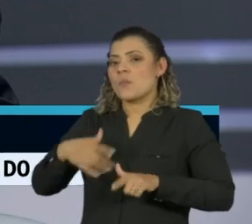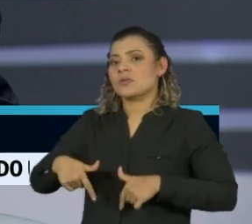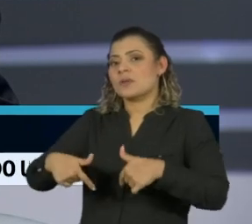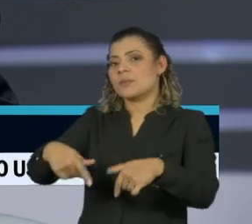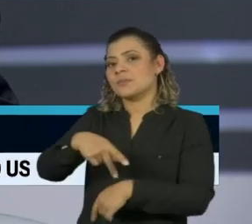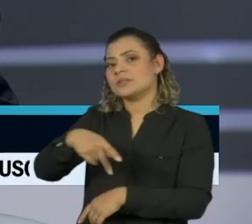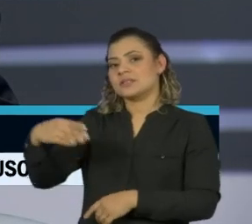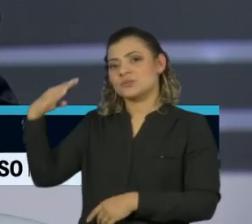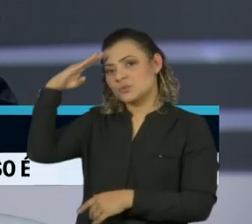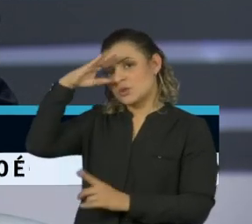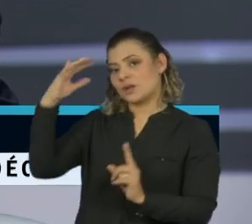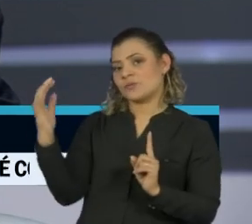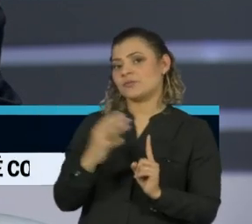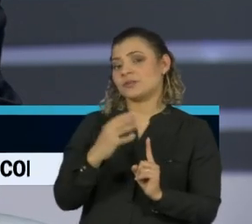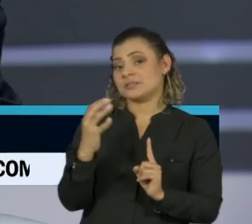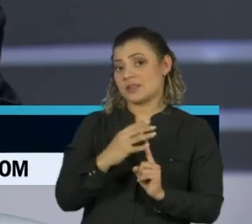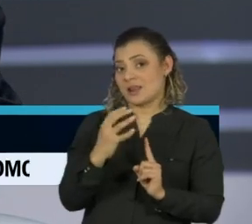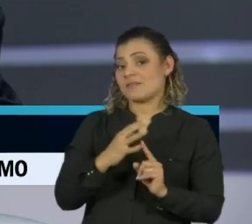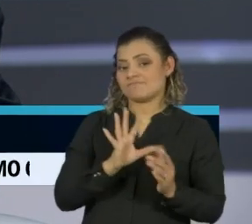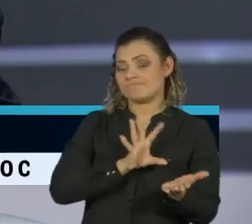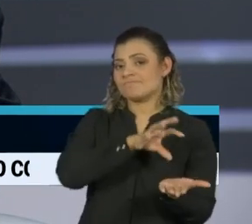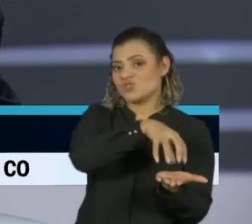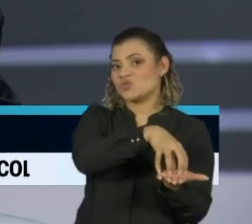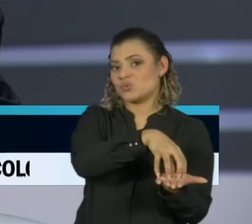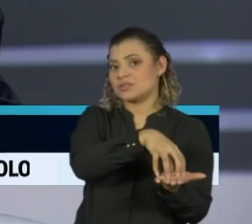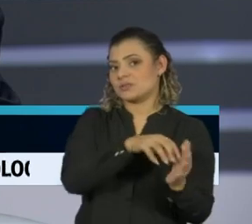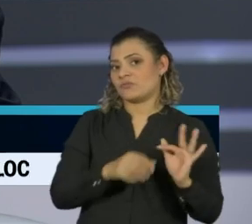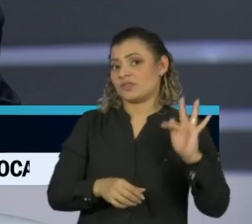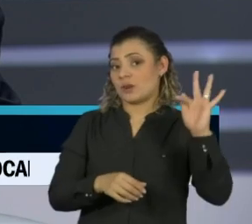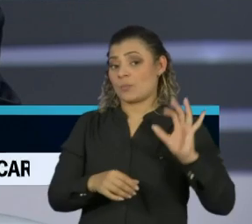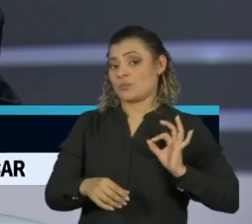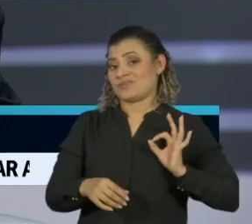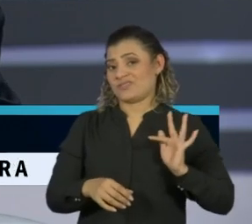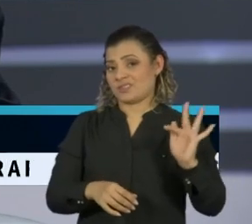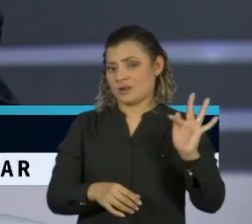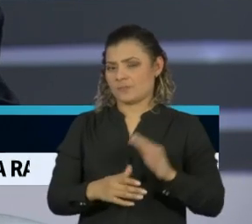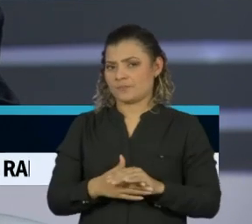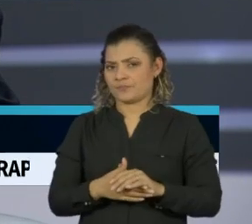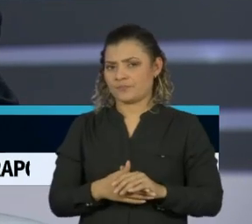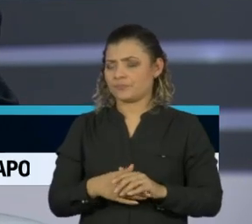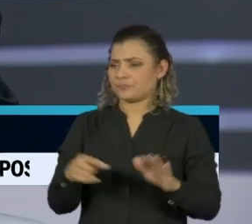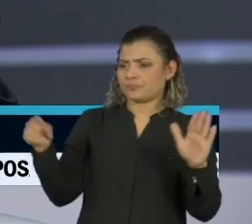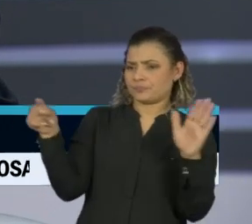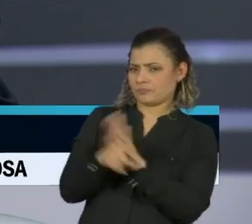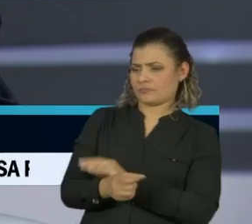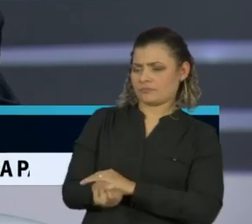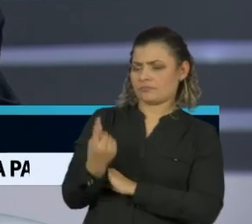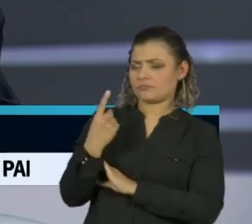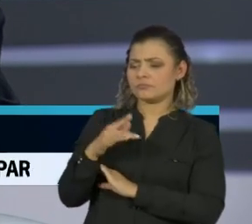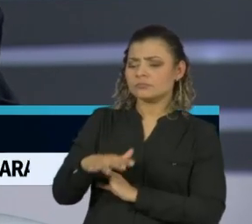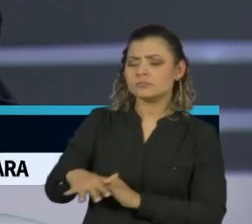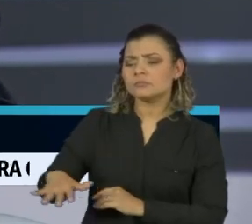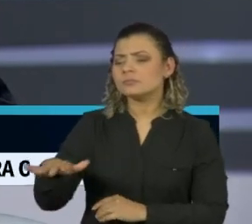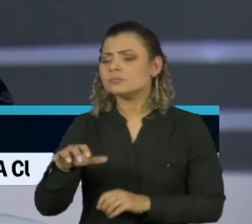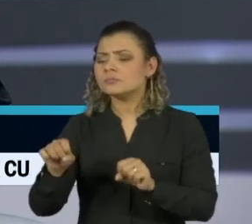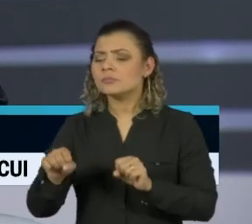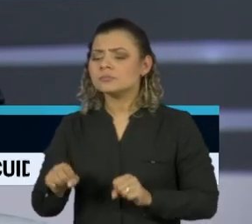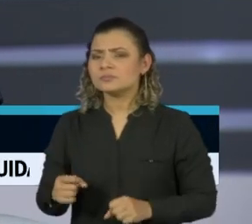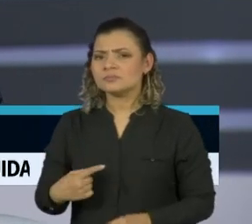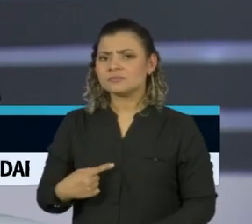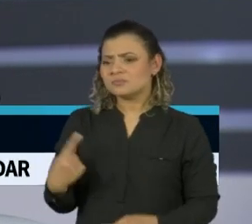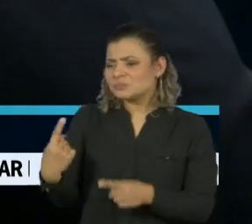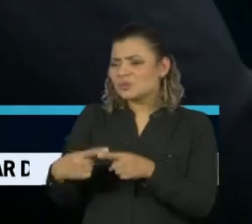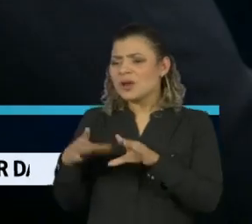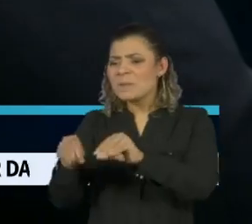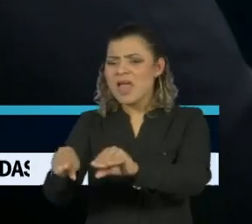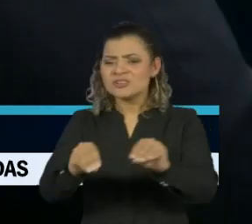gerado na instituição federal. A pergunta que uma pessoa pode fazer de cara, estando de fora, é assim, afinal de contas, por que essa fúria de